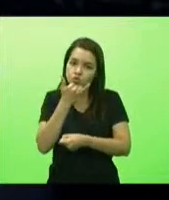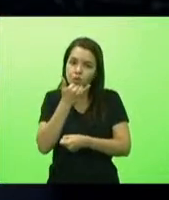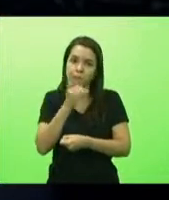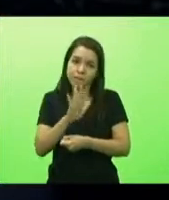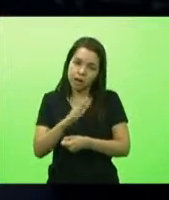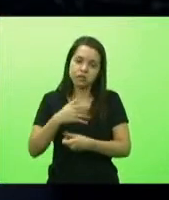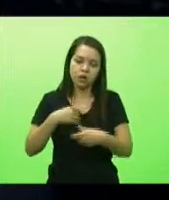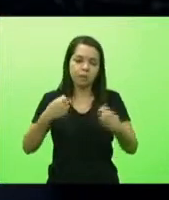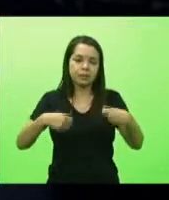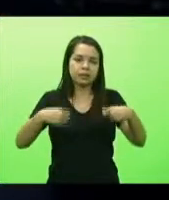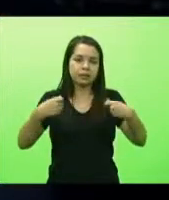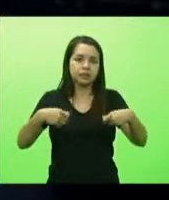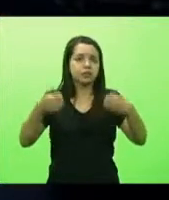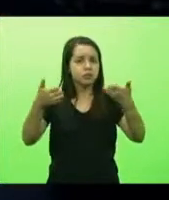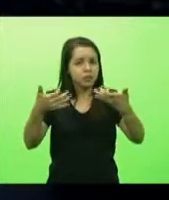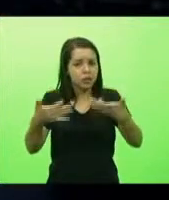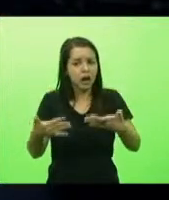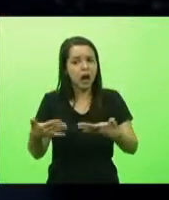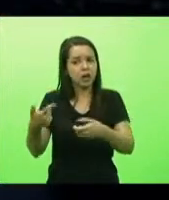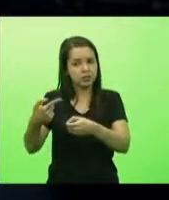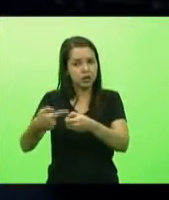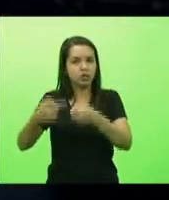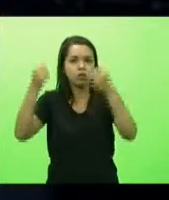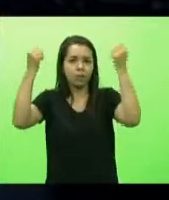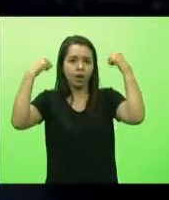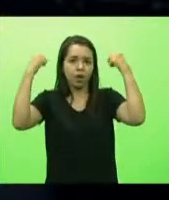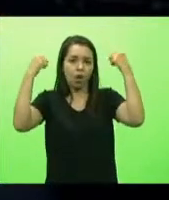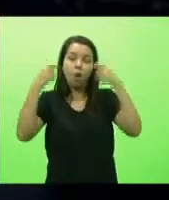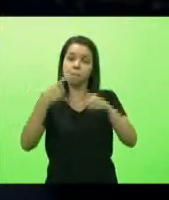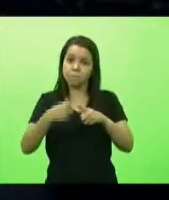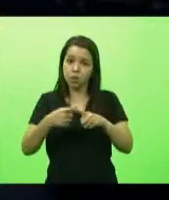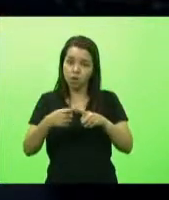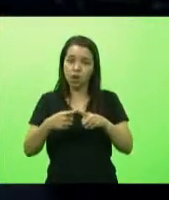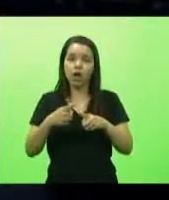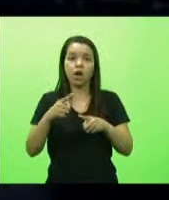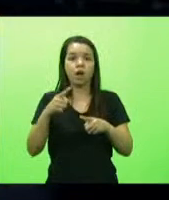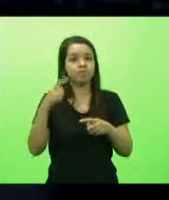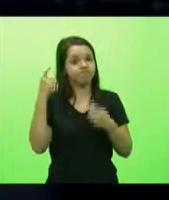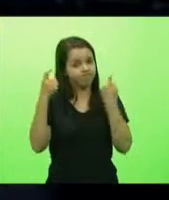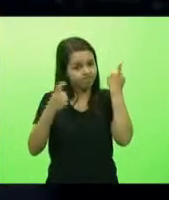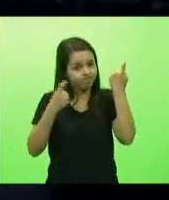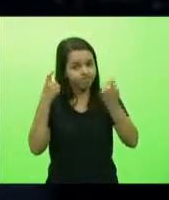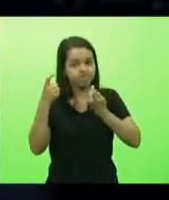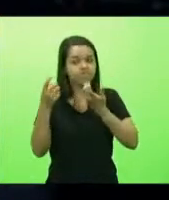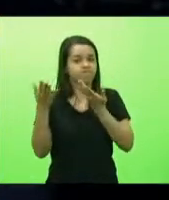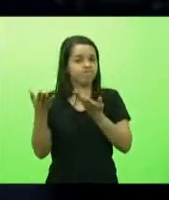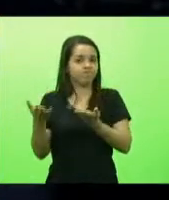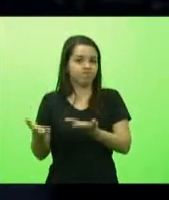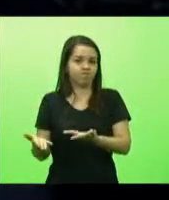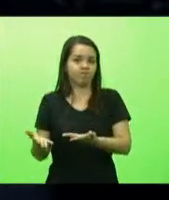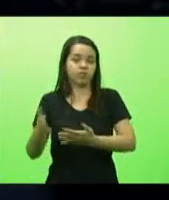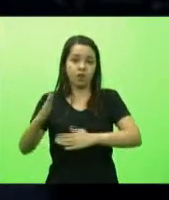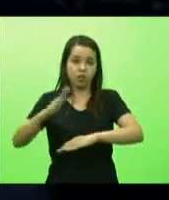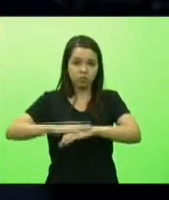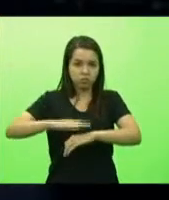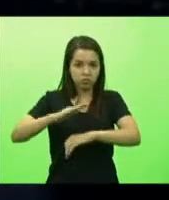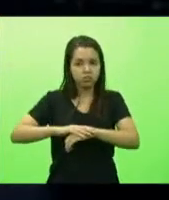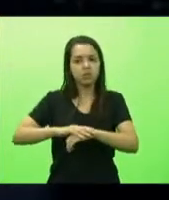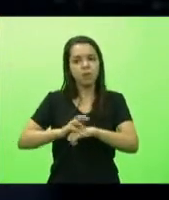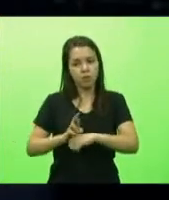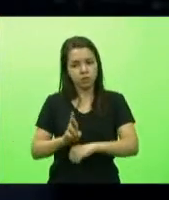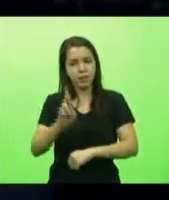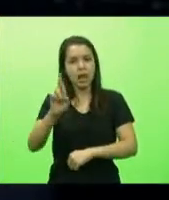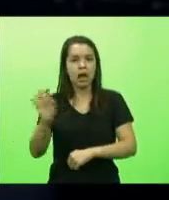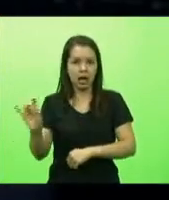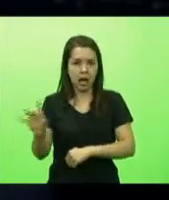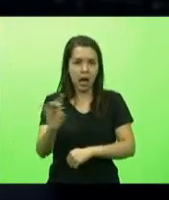fato é extremamente preocupante e mesmo que cabe a autonomia e a responsabilidade dos municípios mas é o